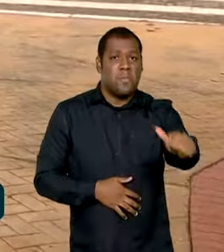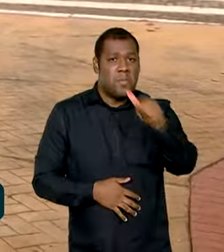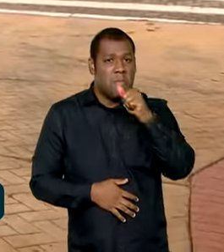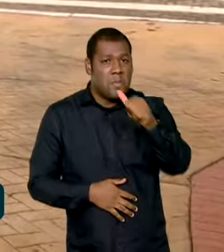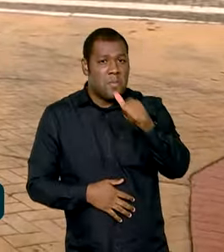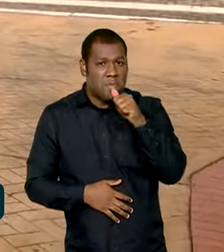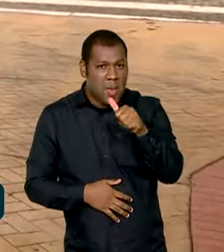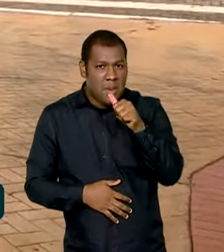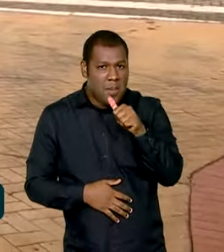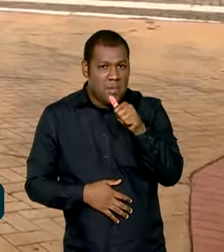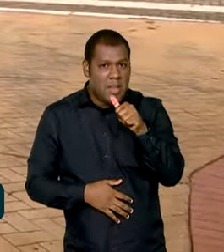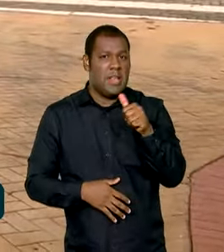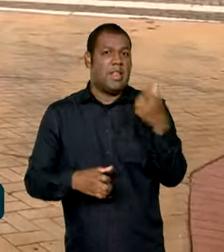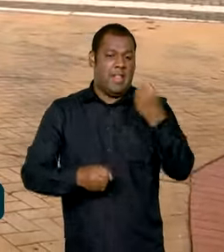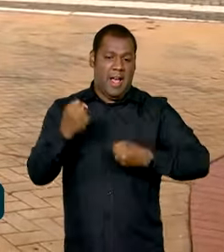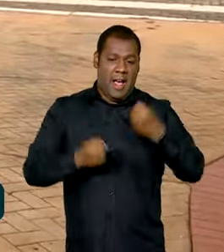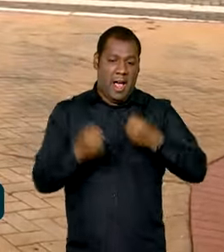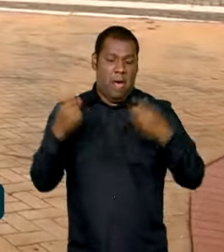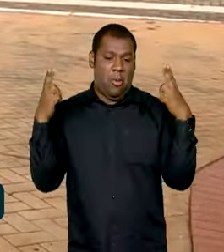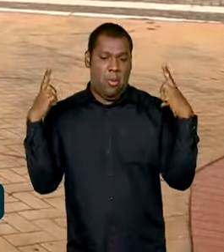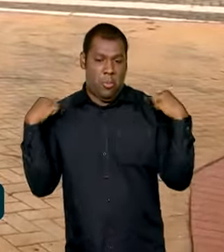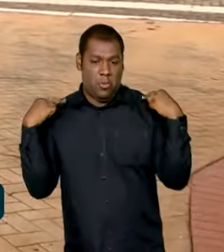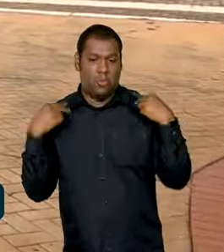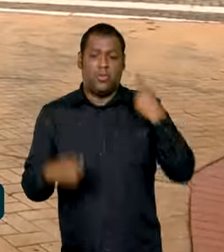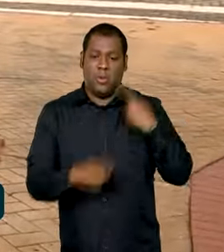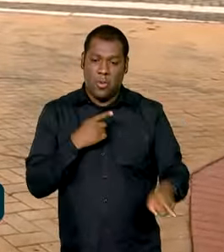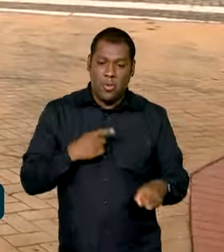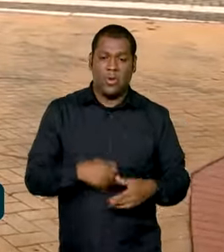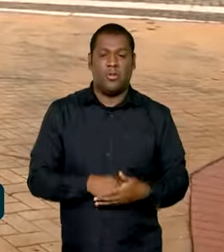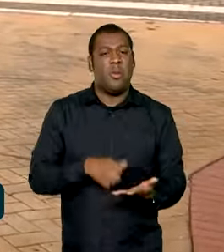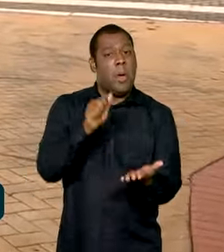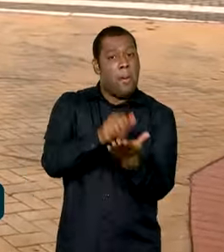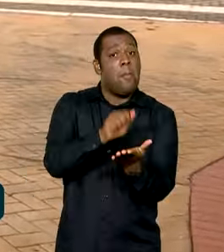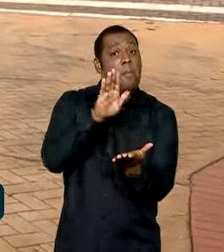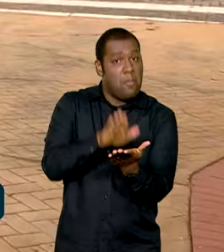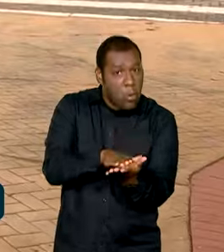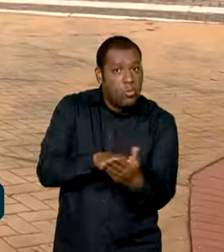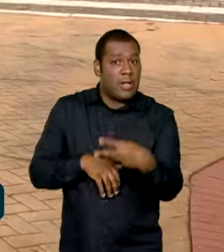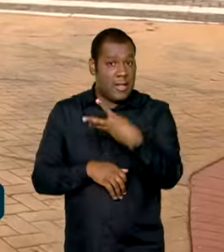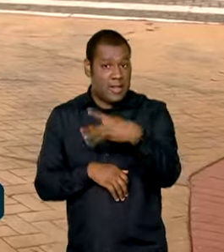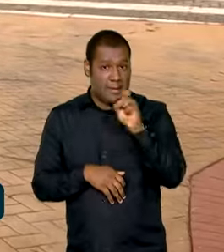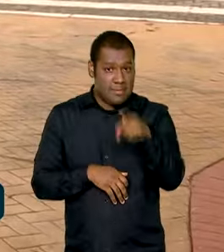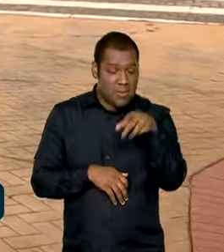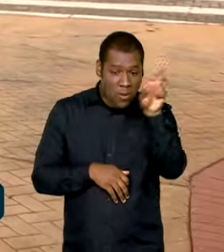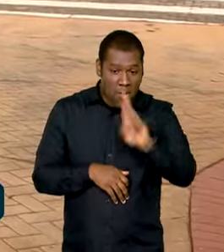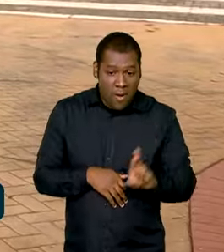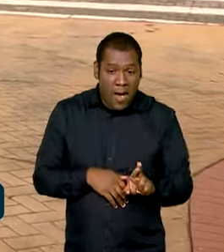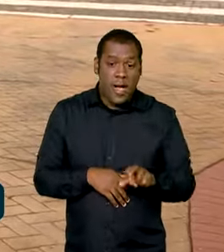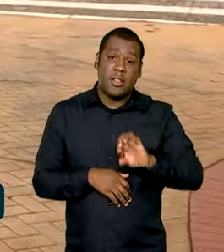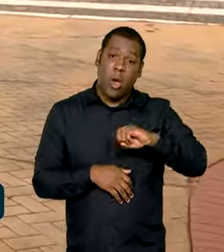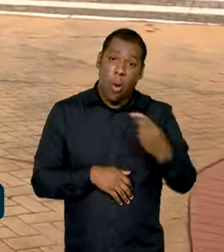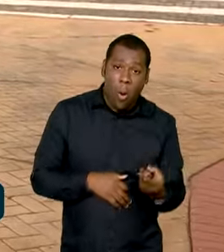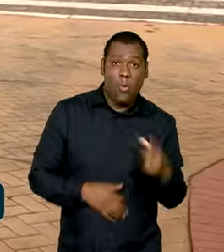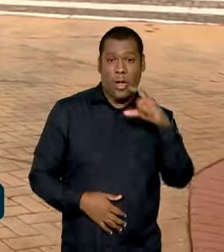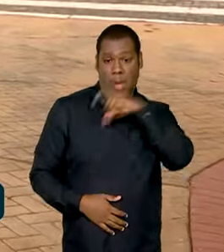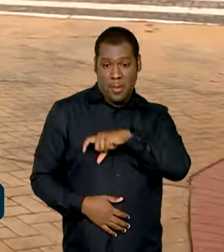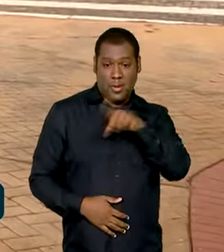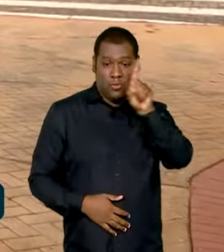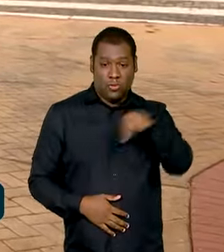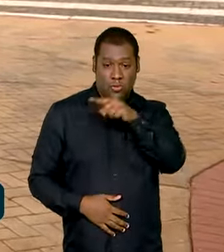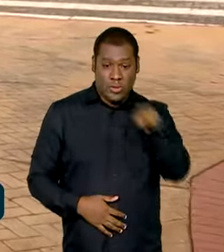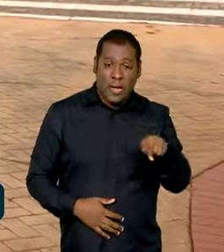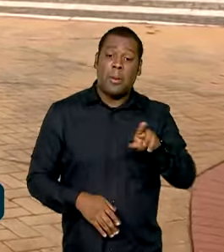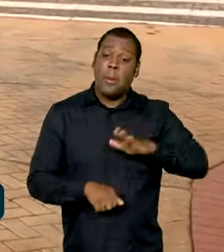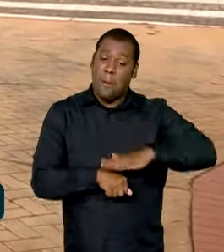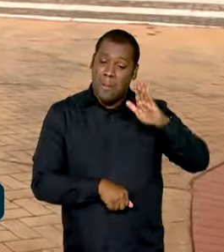e direção não combinam. E não é pela multa de quase 3 mil reais ou pela suspensão da CNH. É pela sua